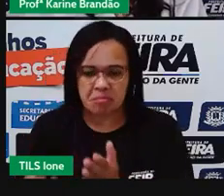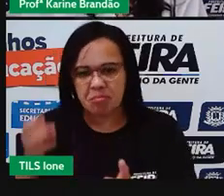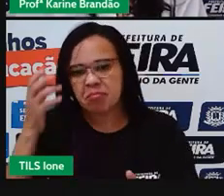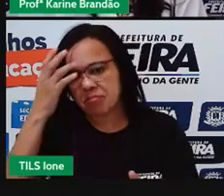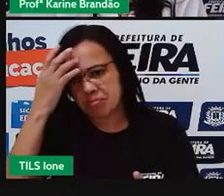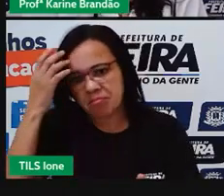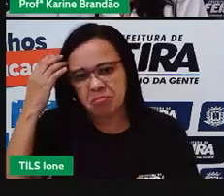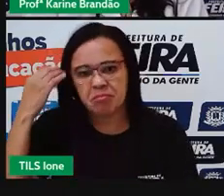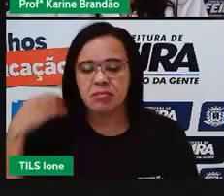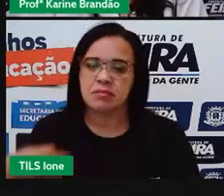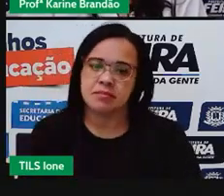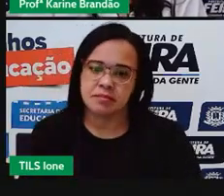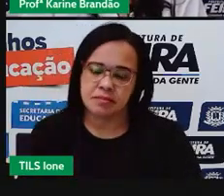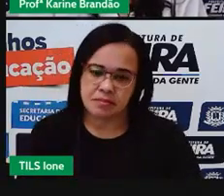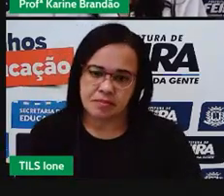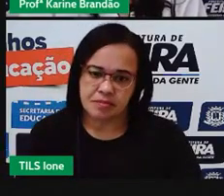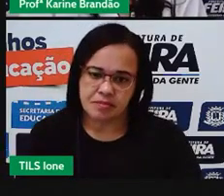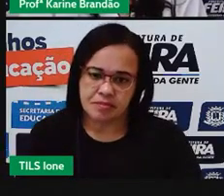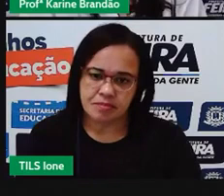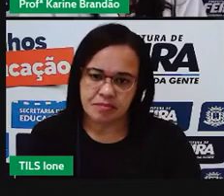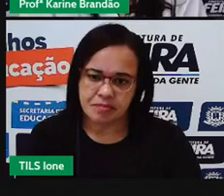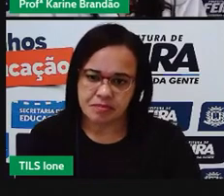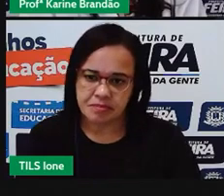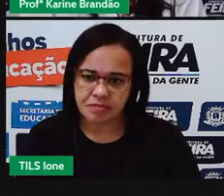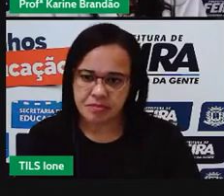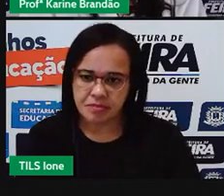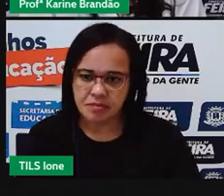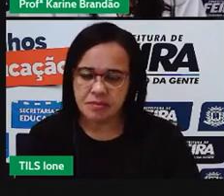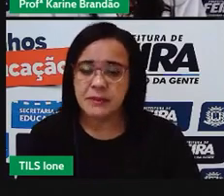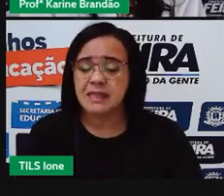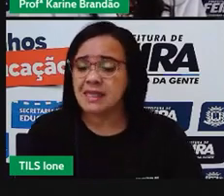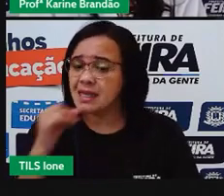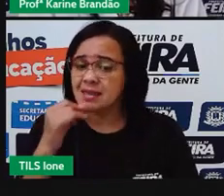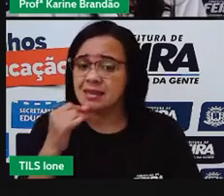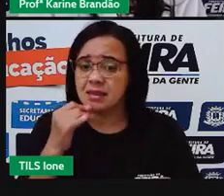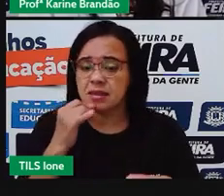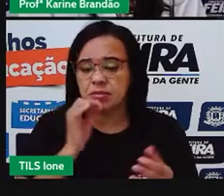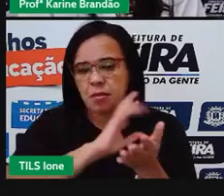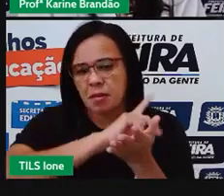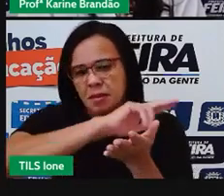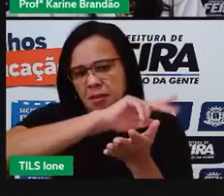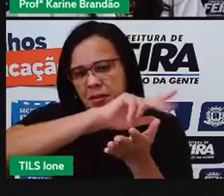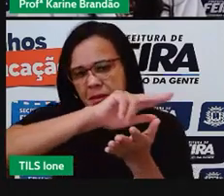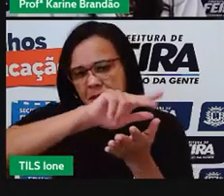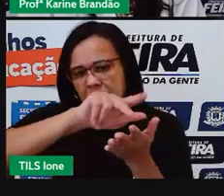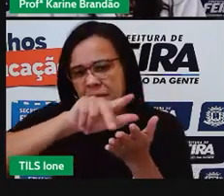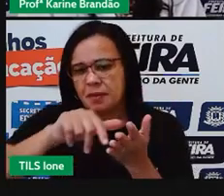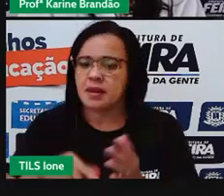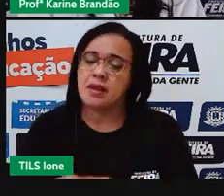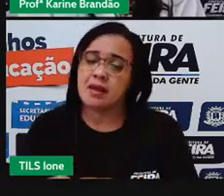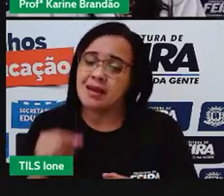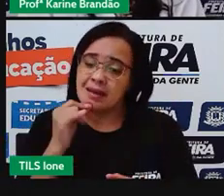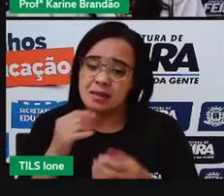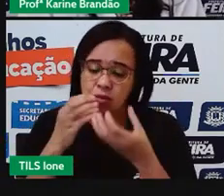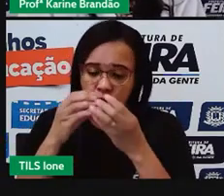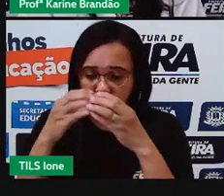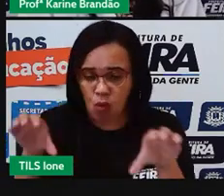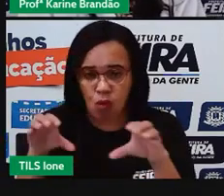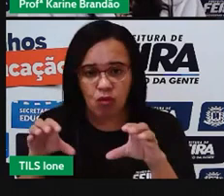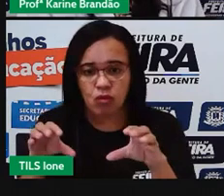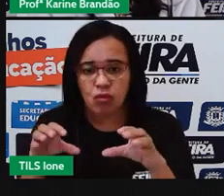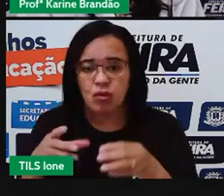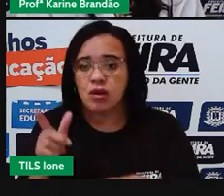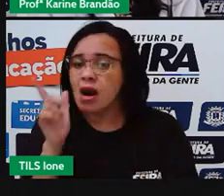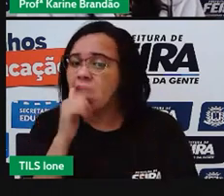certo? Então, tem esses outros exemplos aqui, né? Então, para um ovo de 60 gramas, são